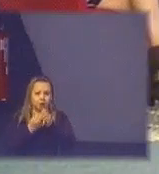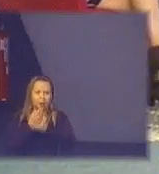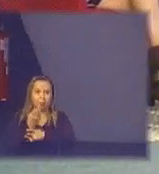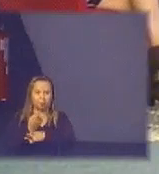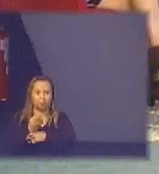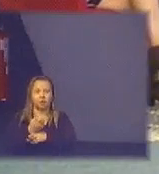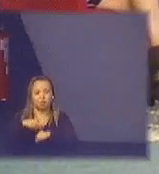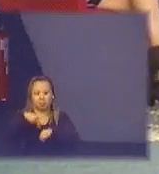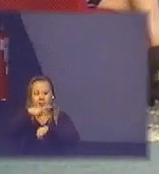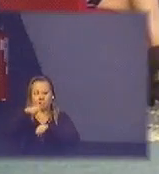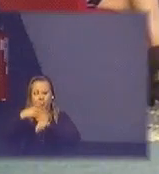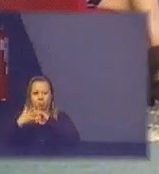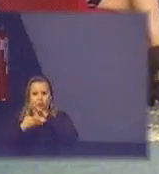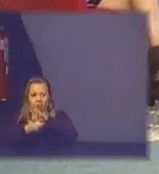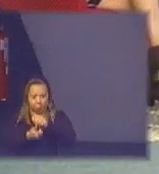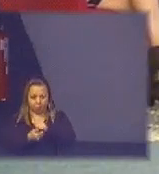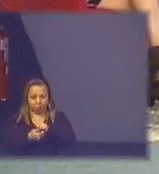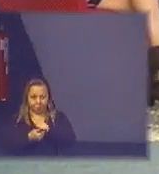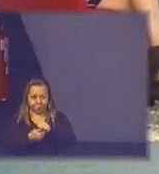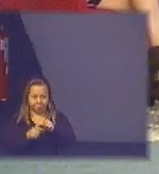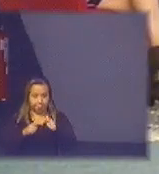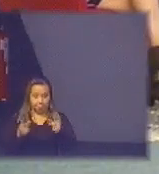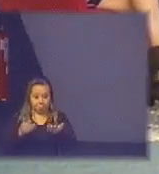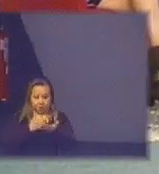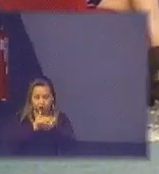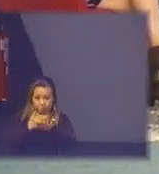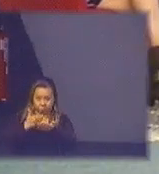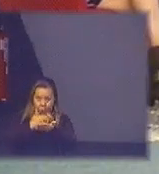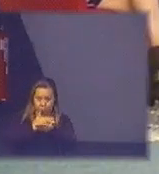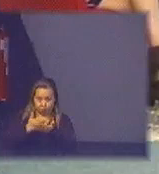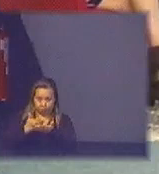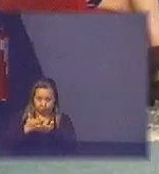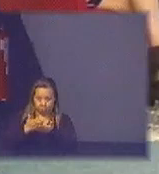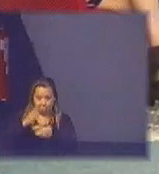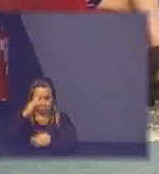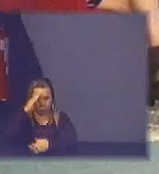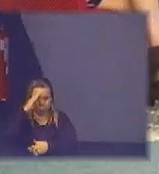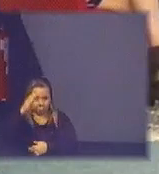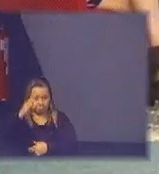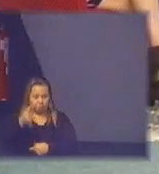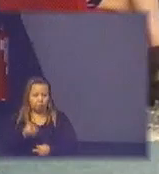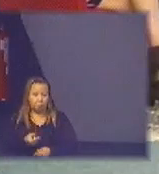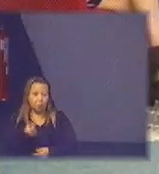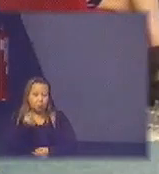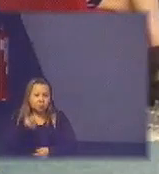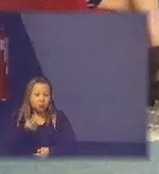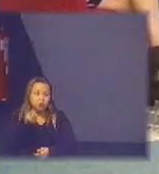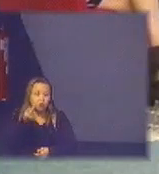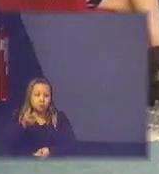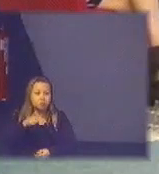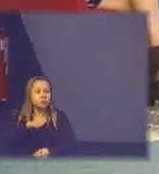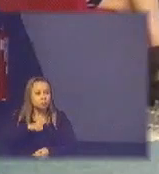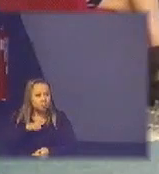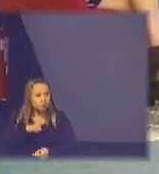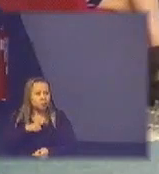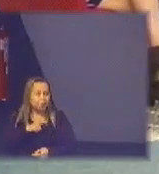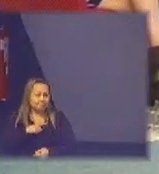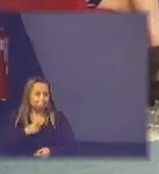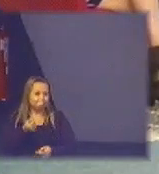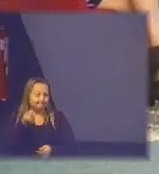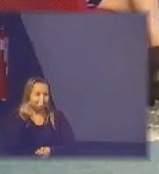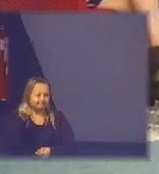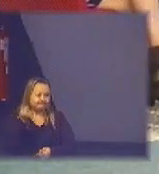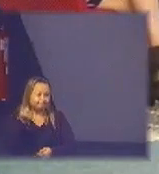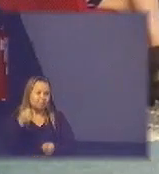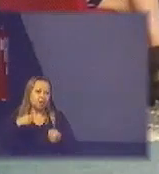internacionais mas então partindo desse princípio de que o custo ele existe e se ele não estiver dentro da